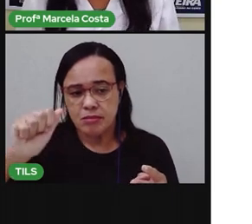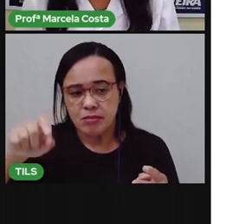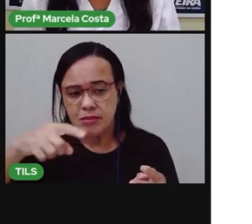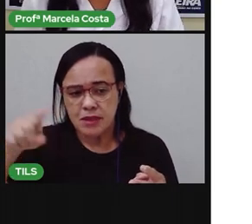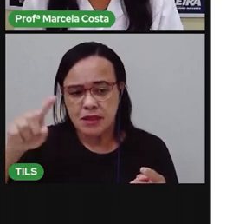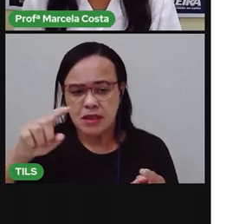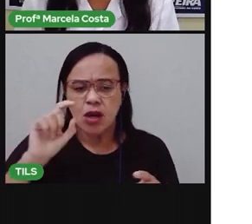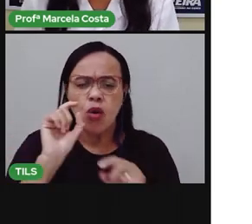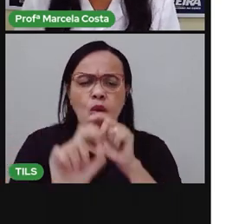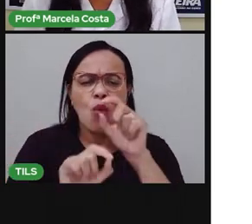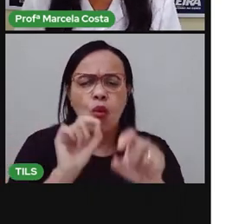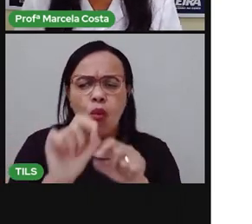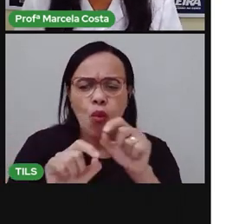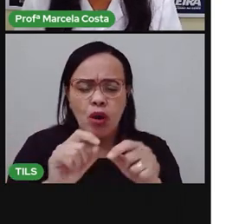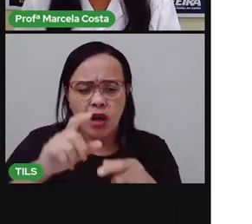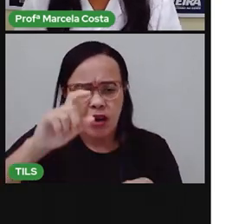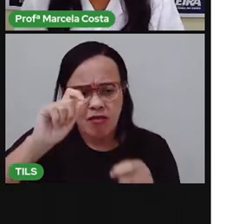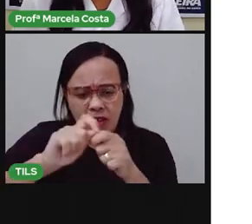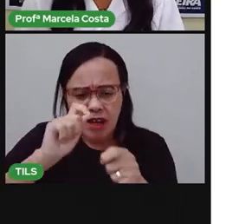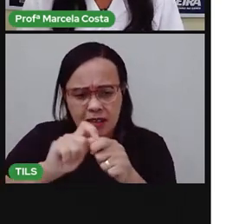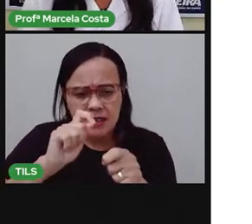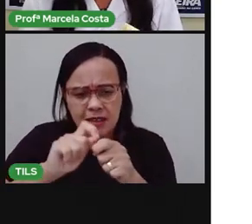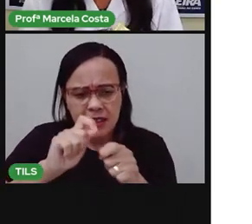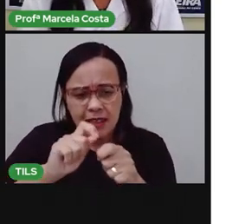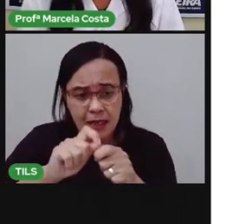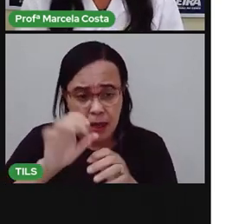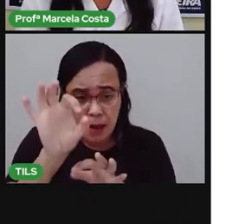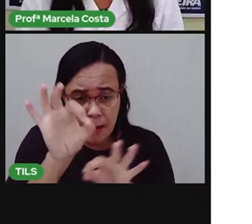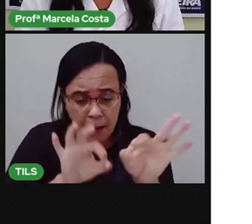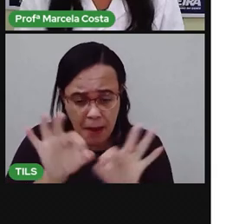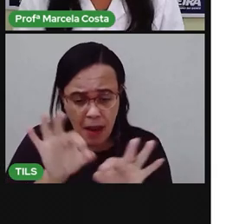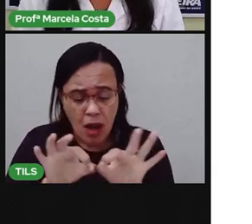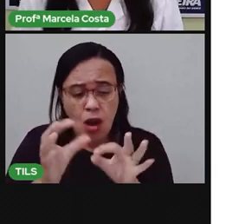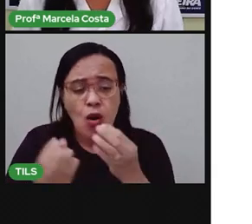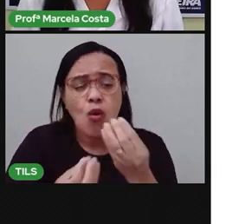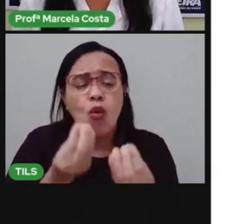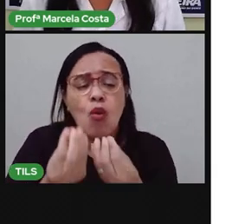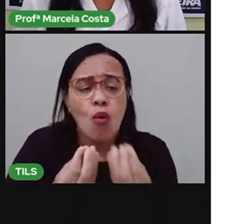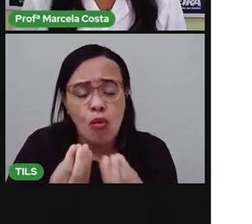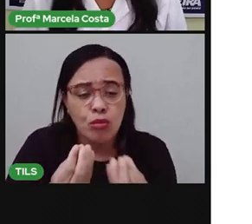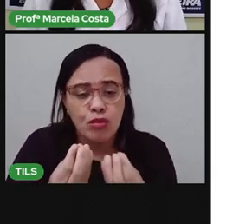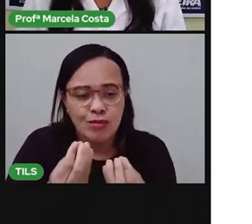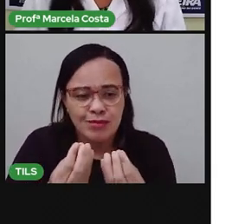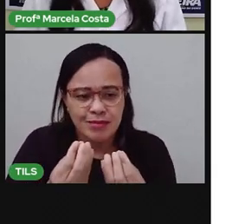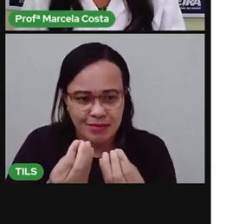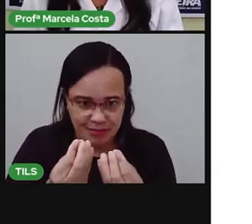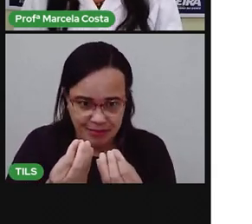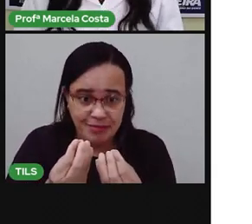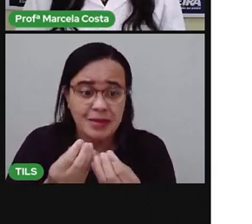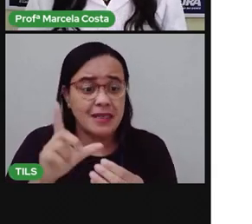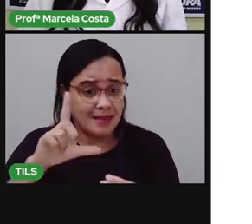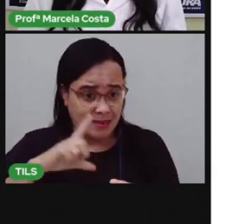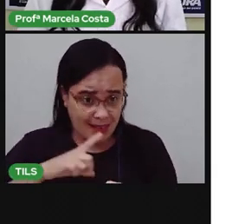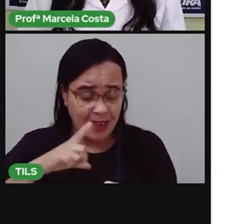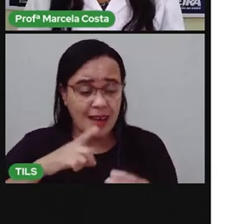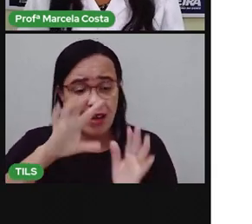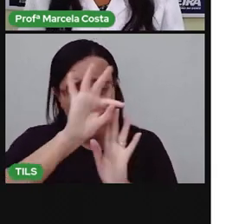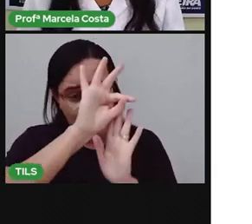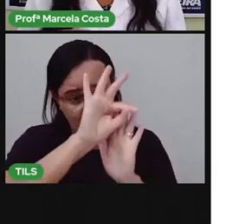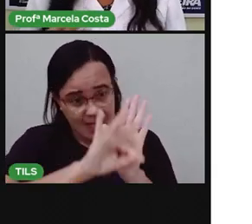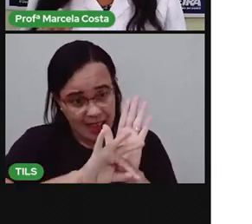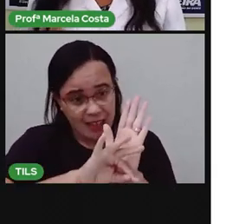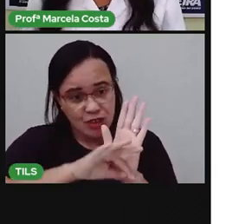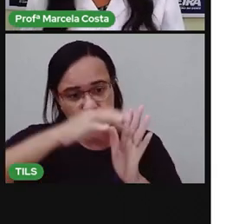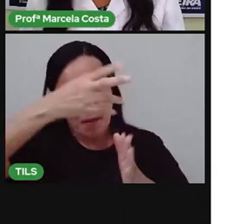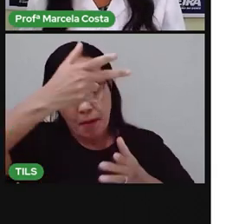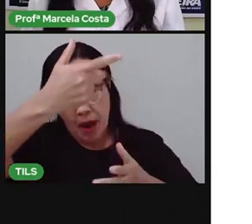foram esses, você encontra num textozinho. Geralmente as letras são bem pequenininhas, tem